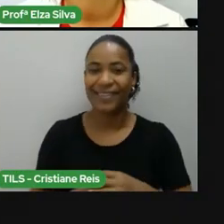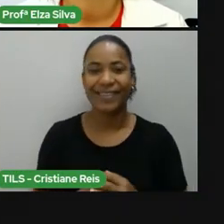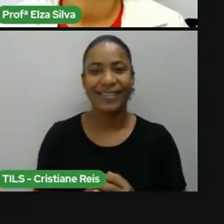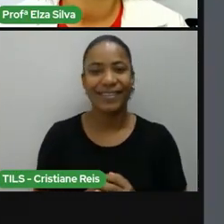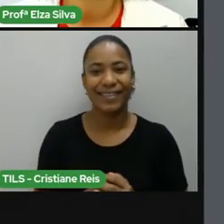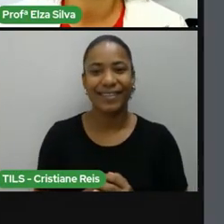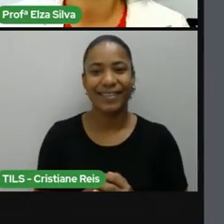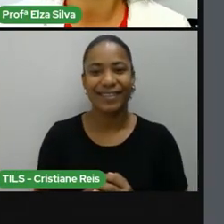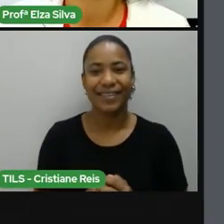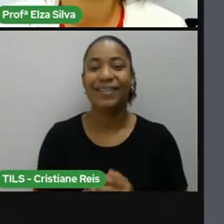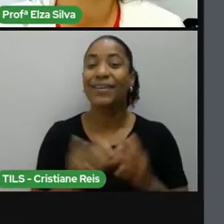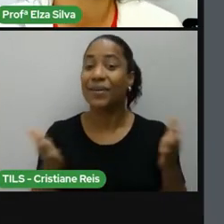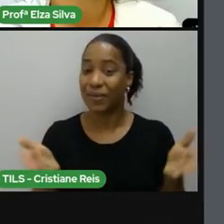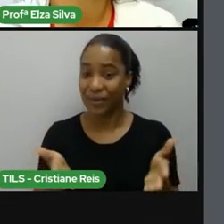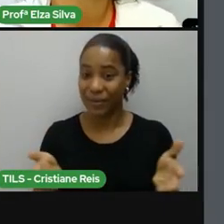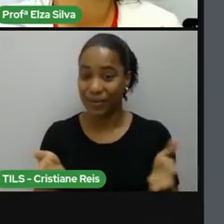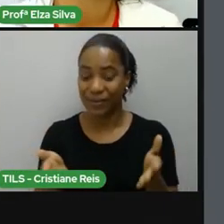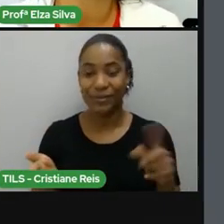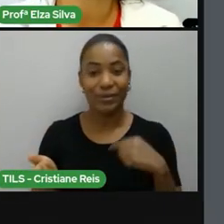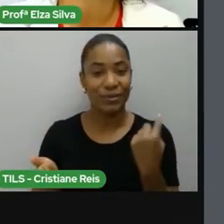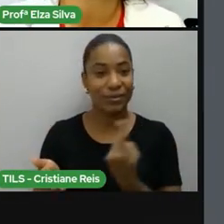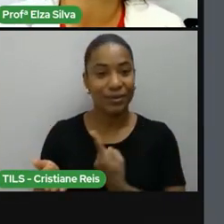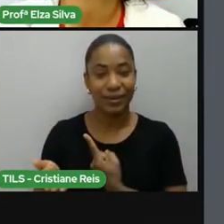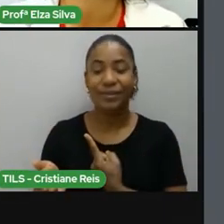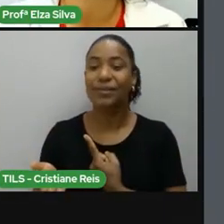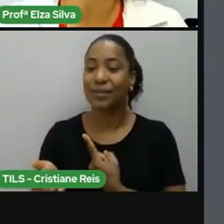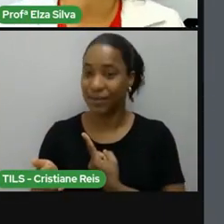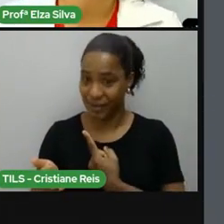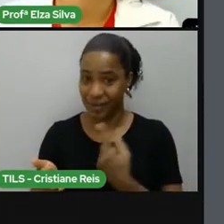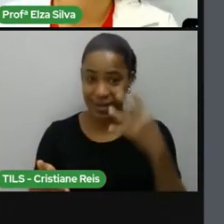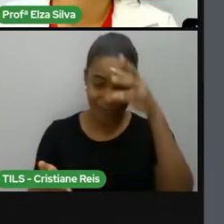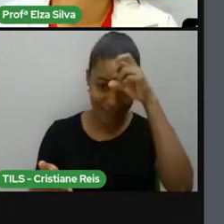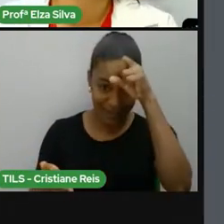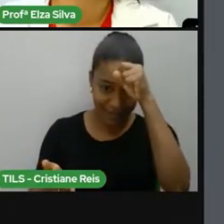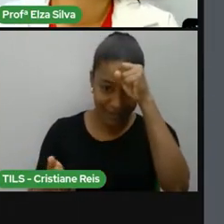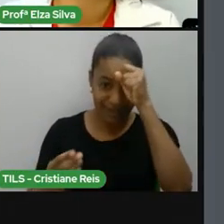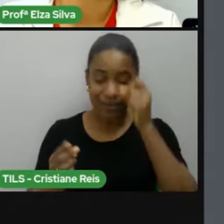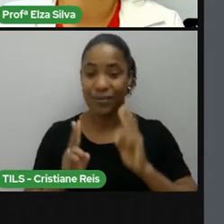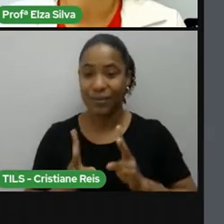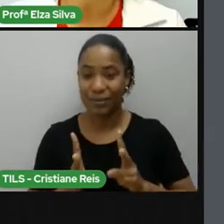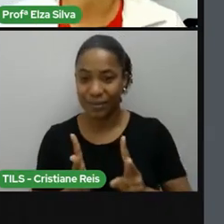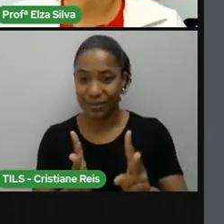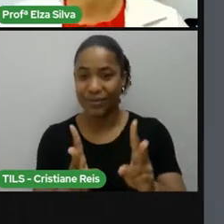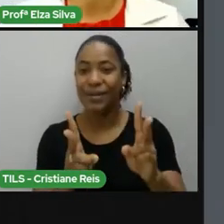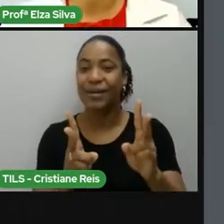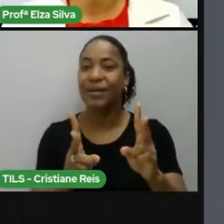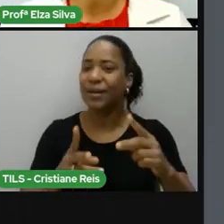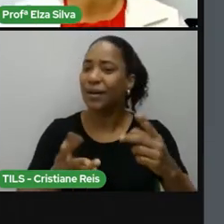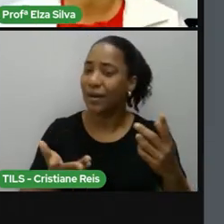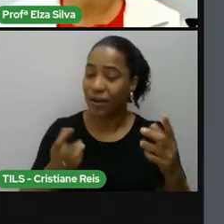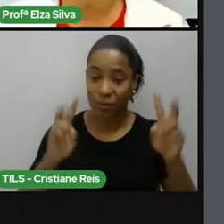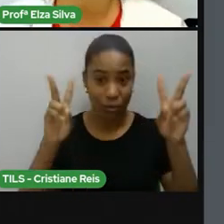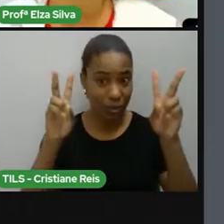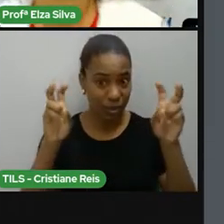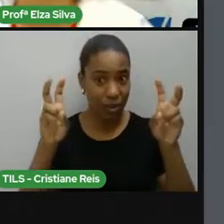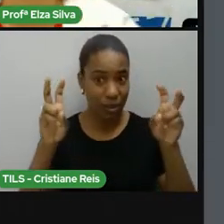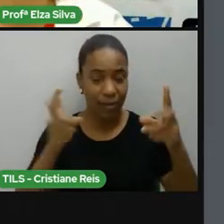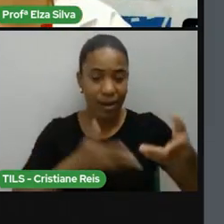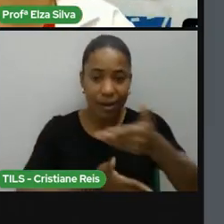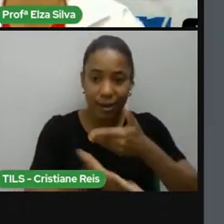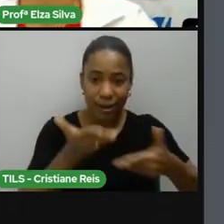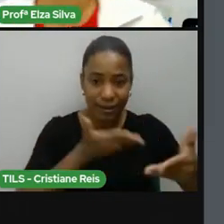Então, hoje nós vamos continuar o nosso debate sobre as relações étnico